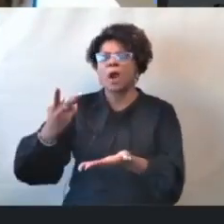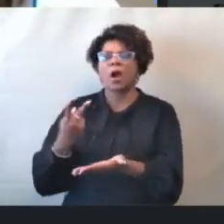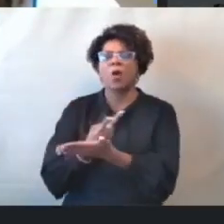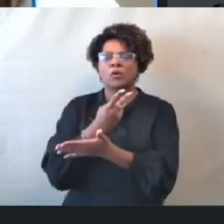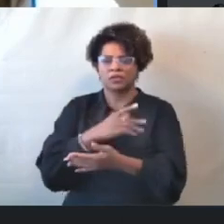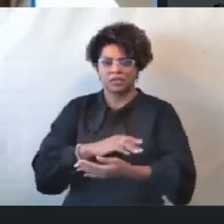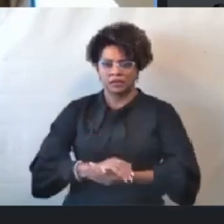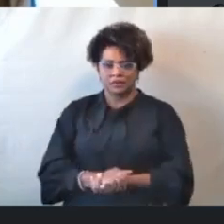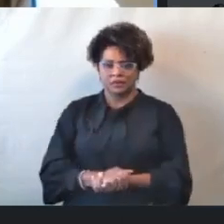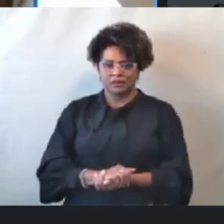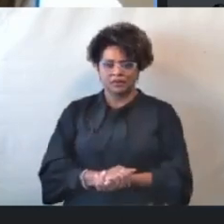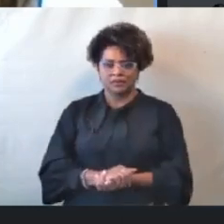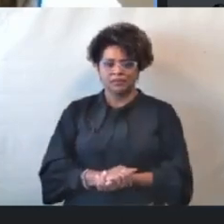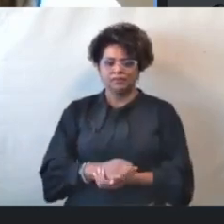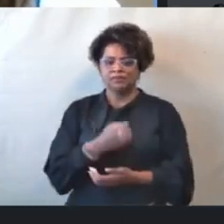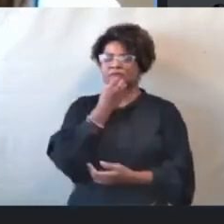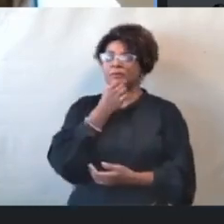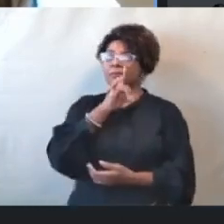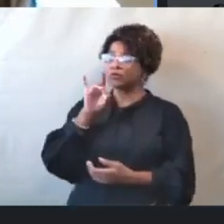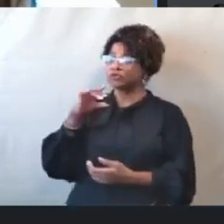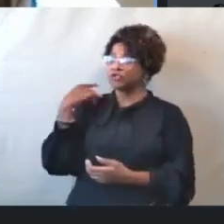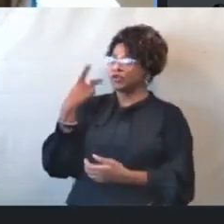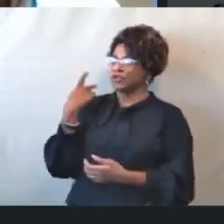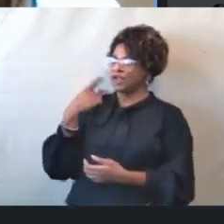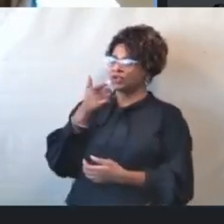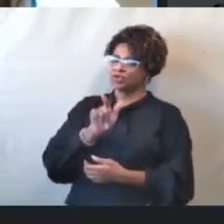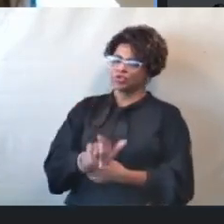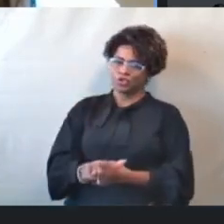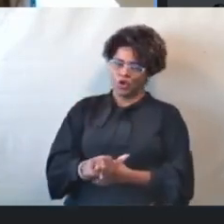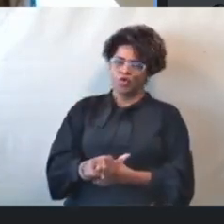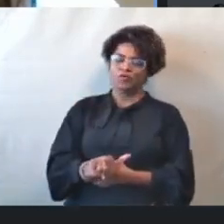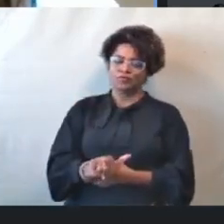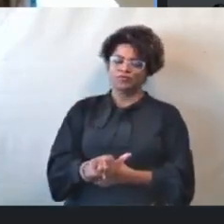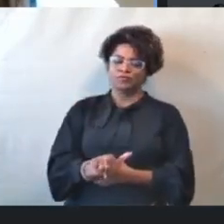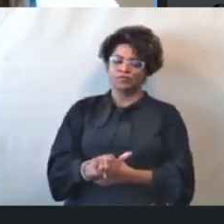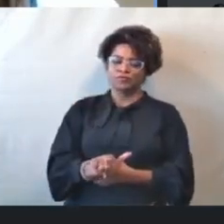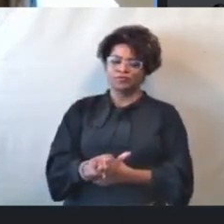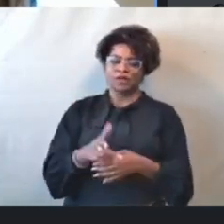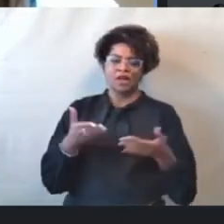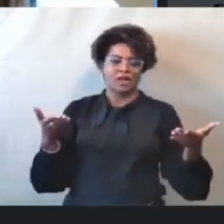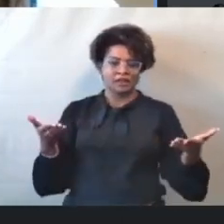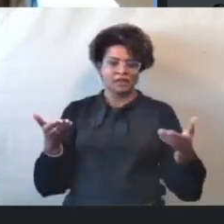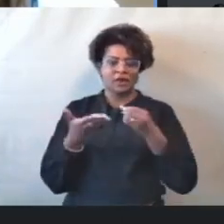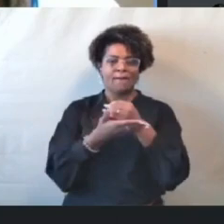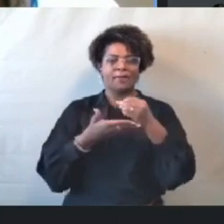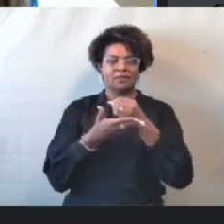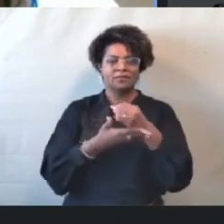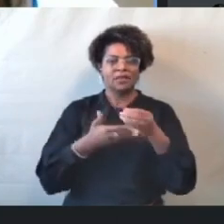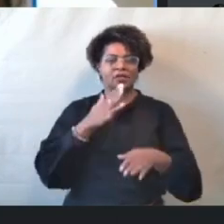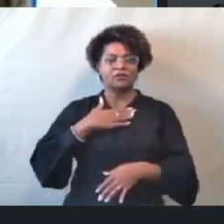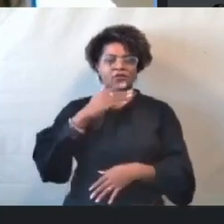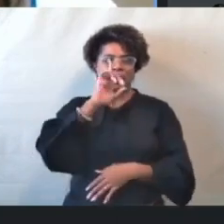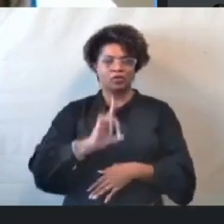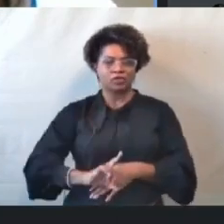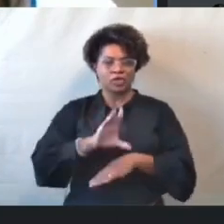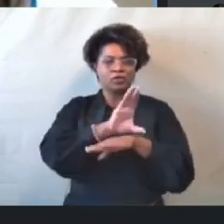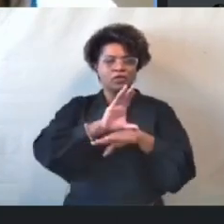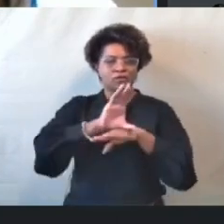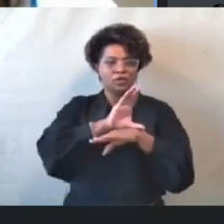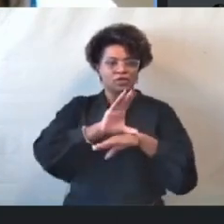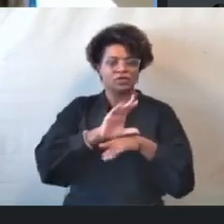Bom dia, vereador. Novamente, então, baseado nos meus direitos constitucionais e nas